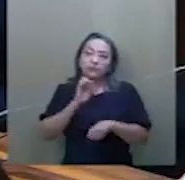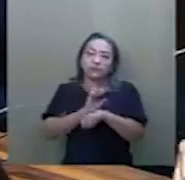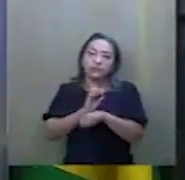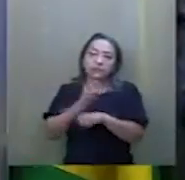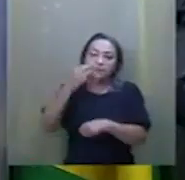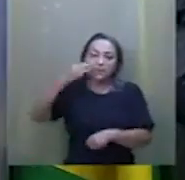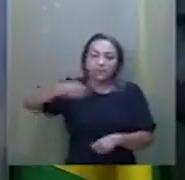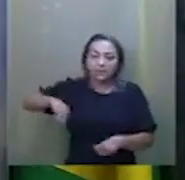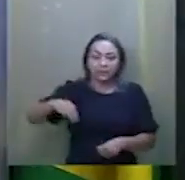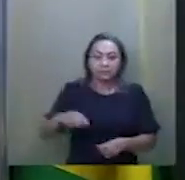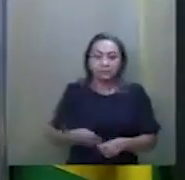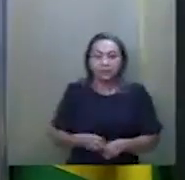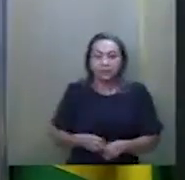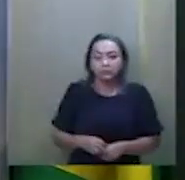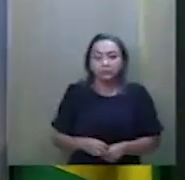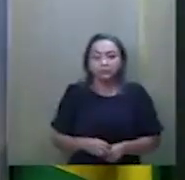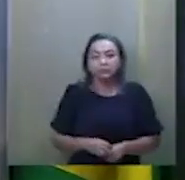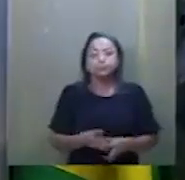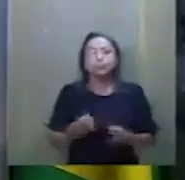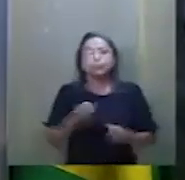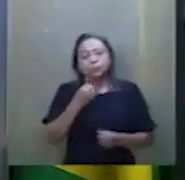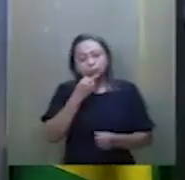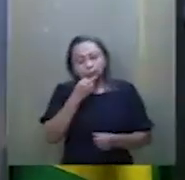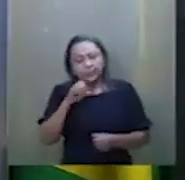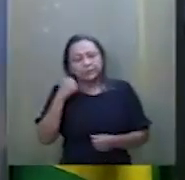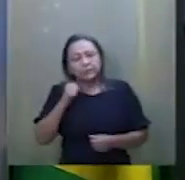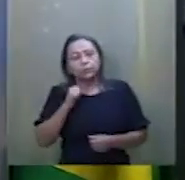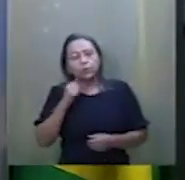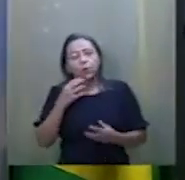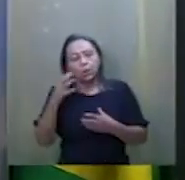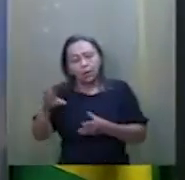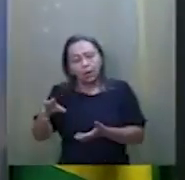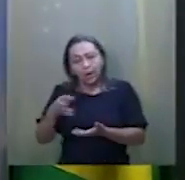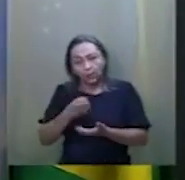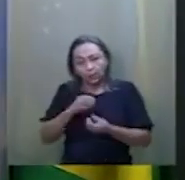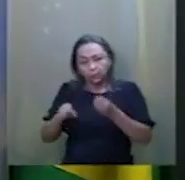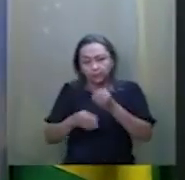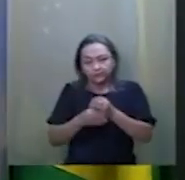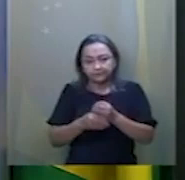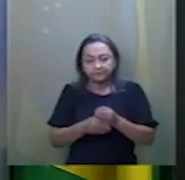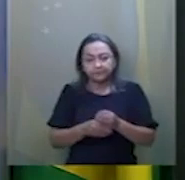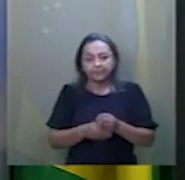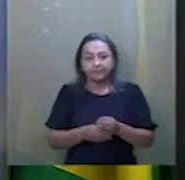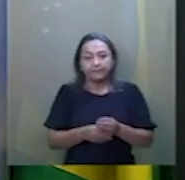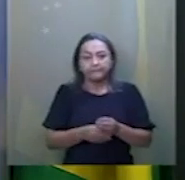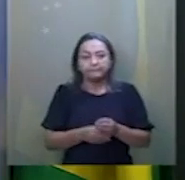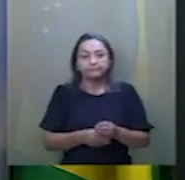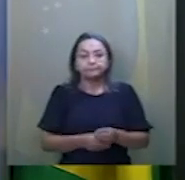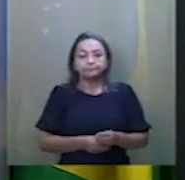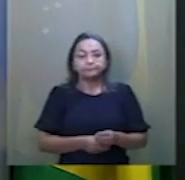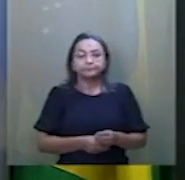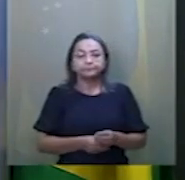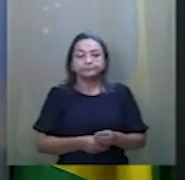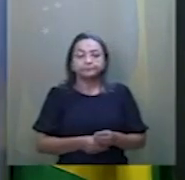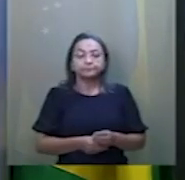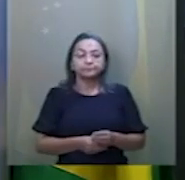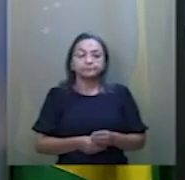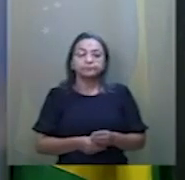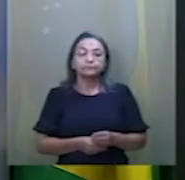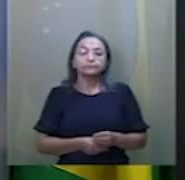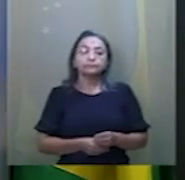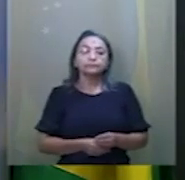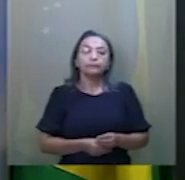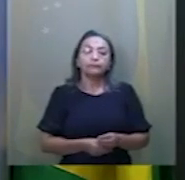Maranhão. Muito bem, senador Évitor. Eu recolho a parte de vossa excelência e incorporo aqui a esse pequeno pronunciamento.